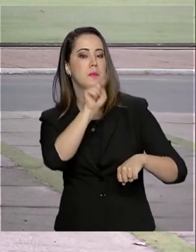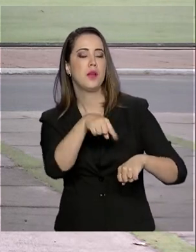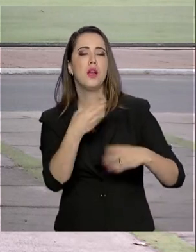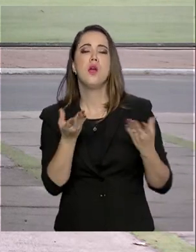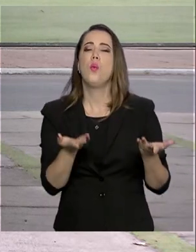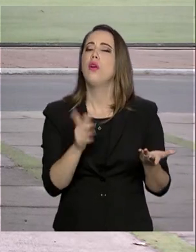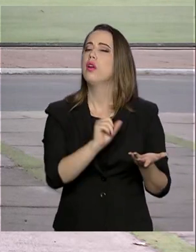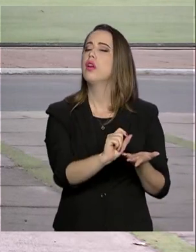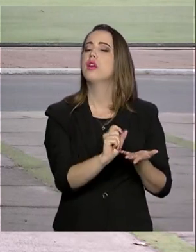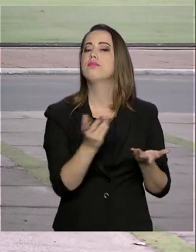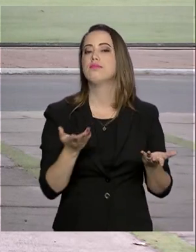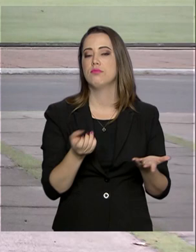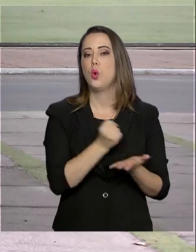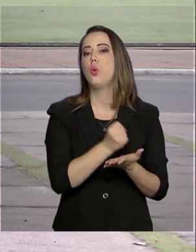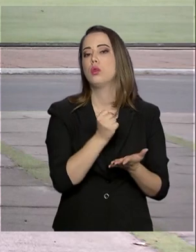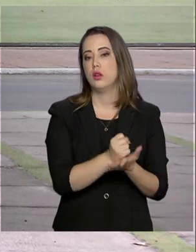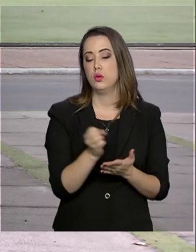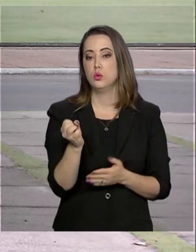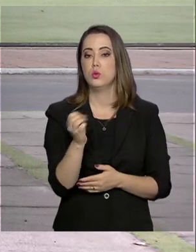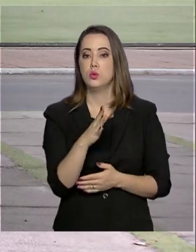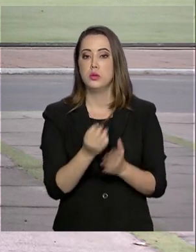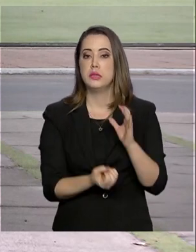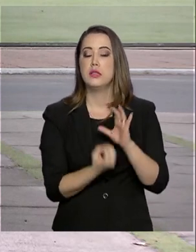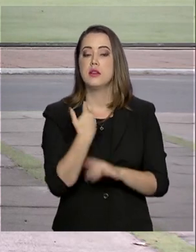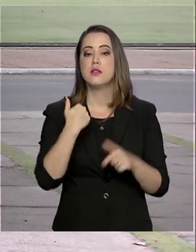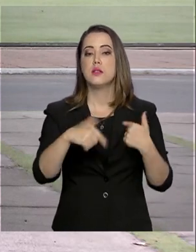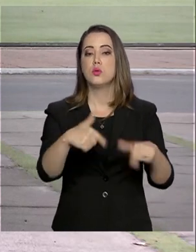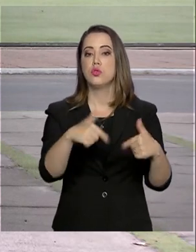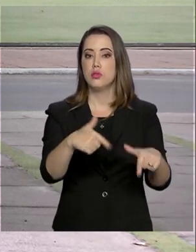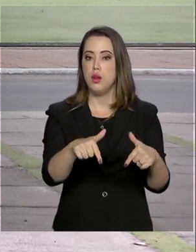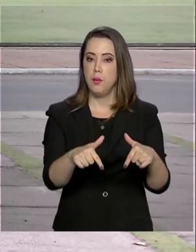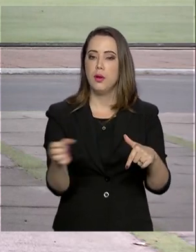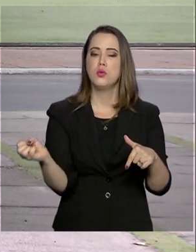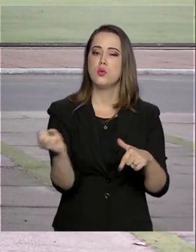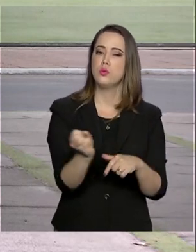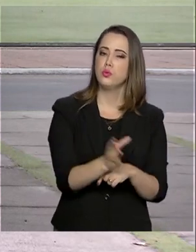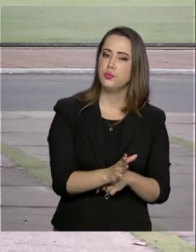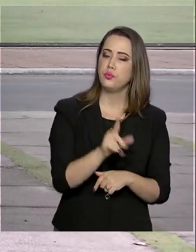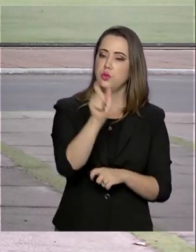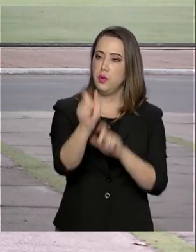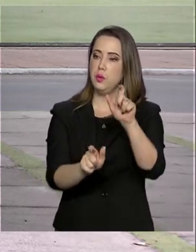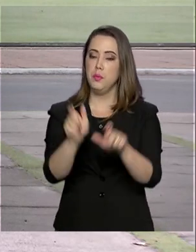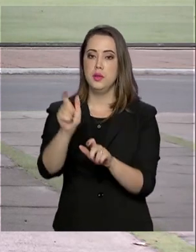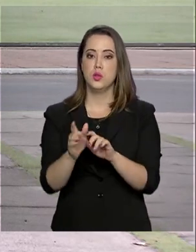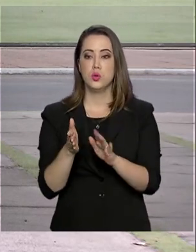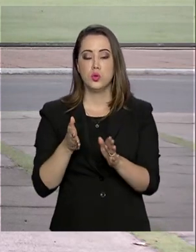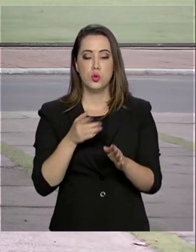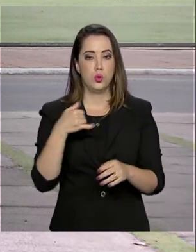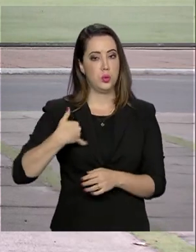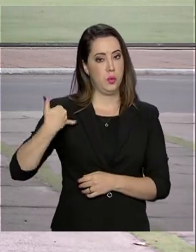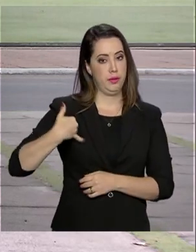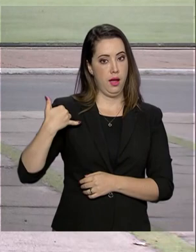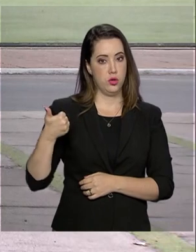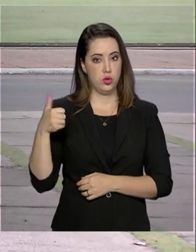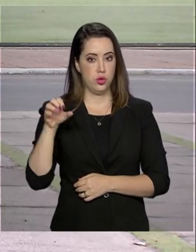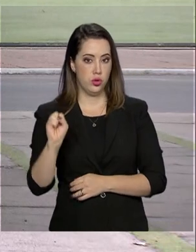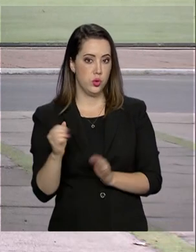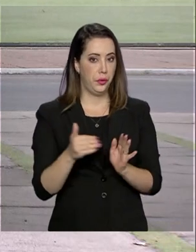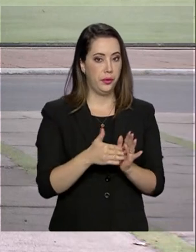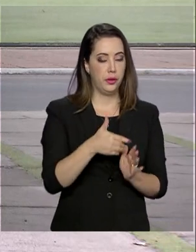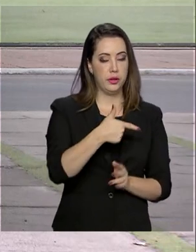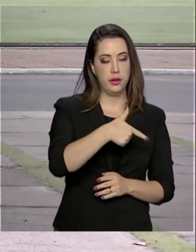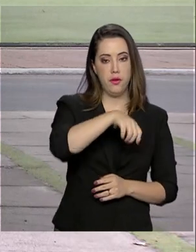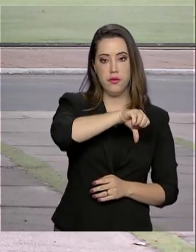modalidade de contratação é destinada à criação de novos postos de trabalho para pessoas com idade entre 18 e 29